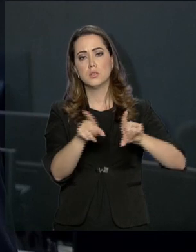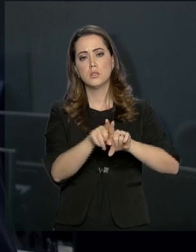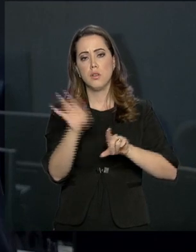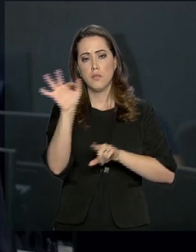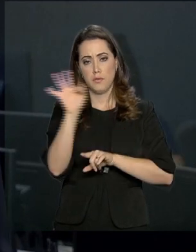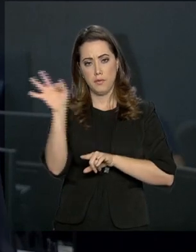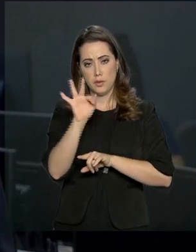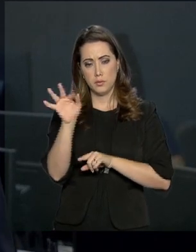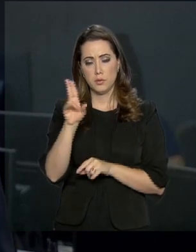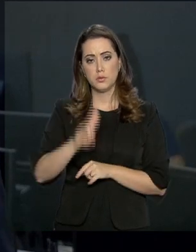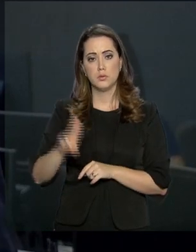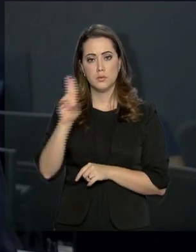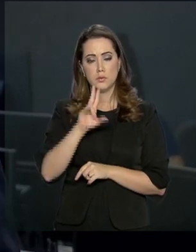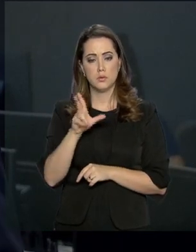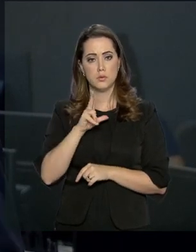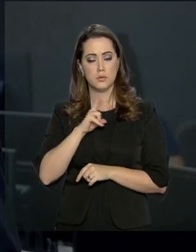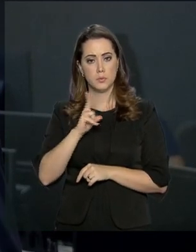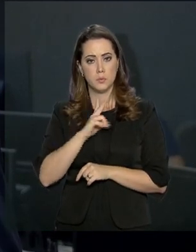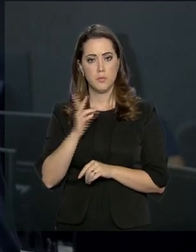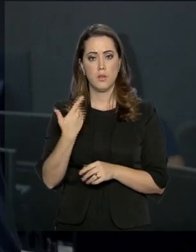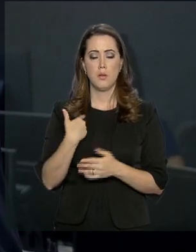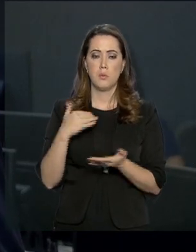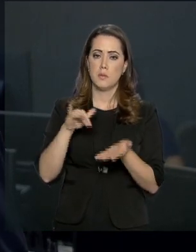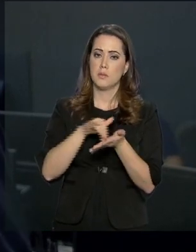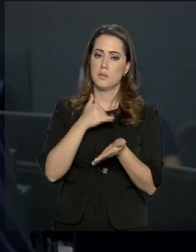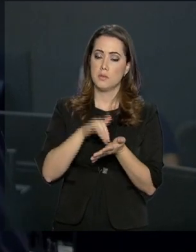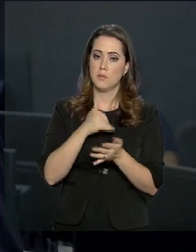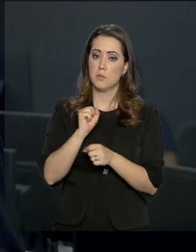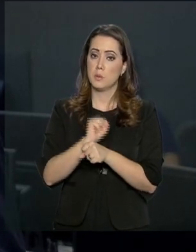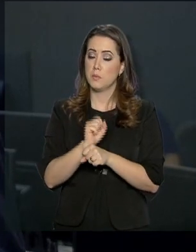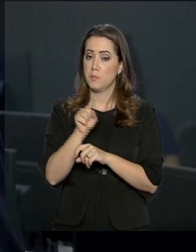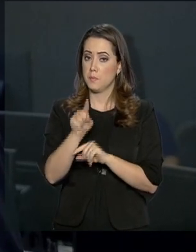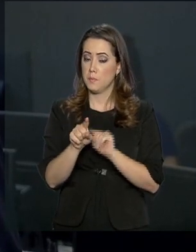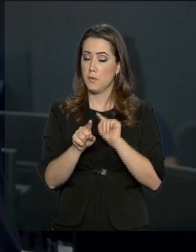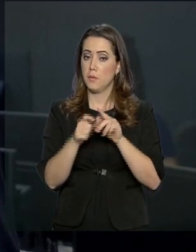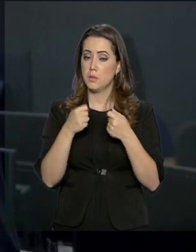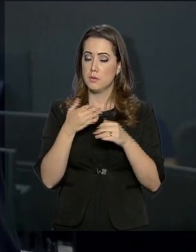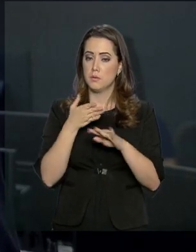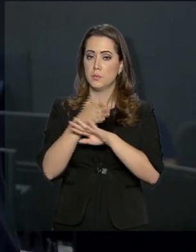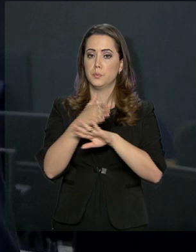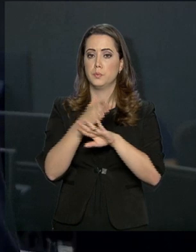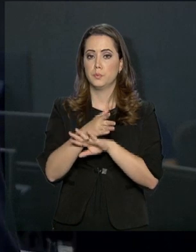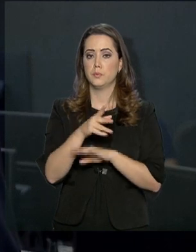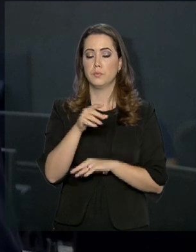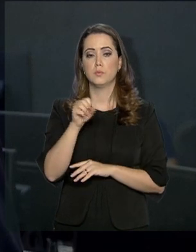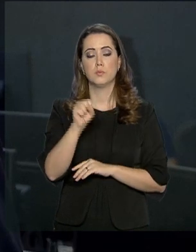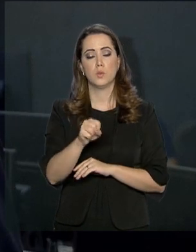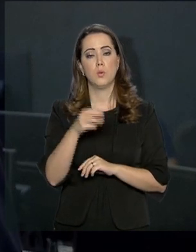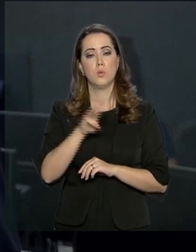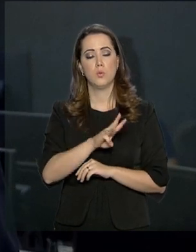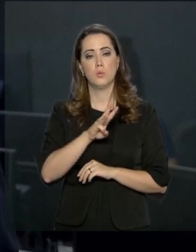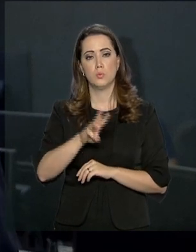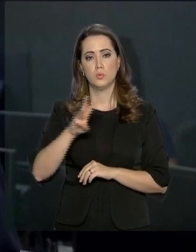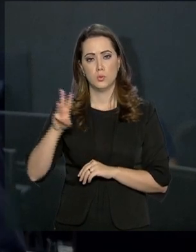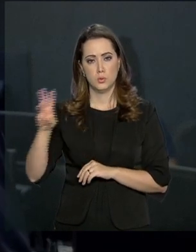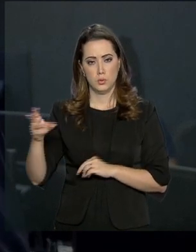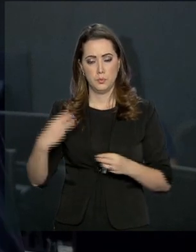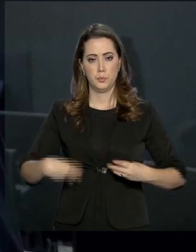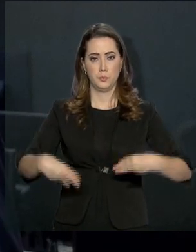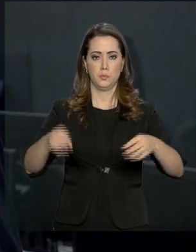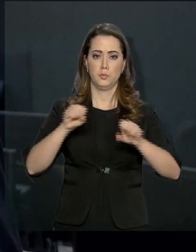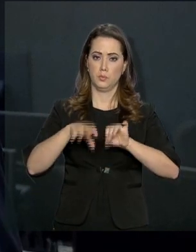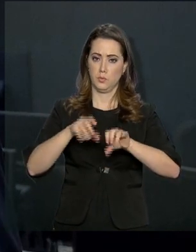universidades privadas. Para efetuar a inscrição na lista de espera, o candidato deve acessar o sistema do Ministério da Educação pela internet